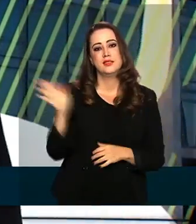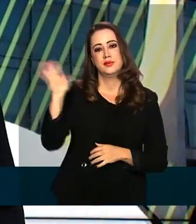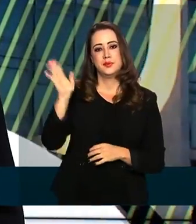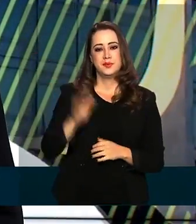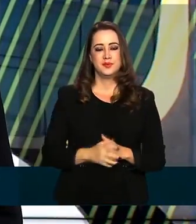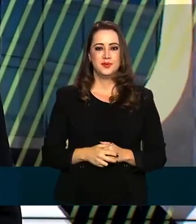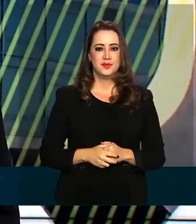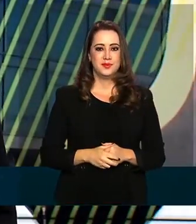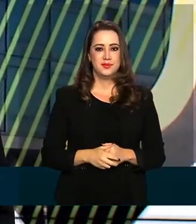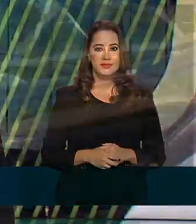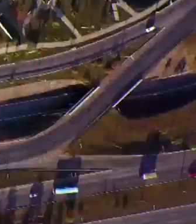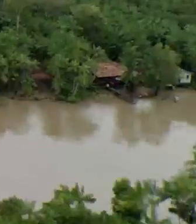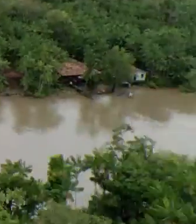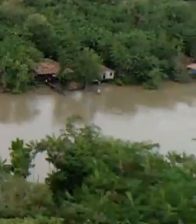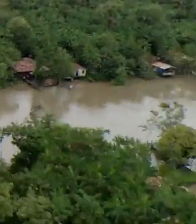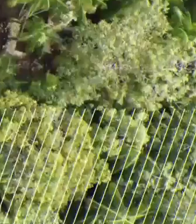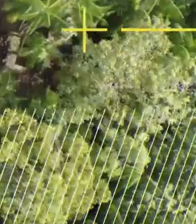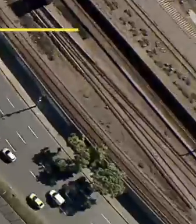Até a próxima. Tchau, tchau.